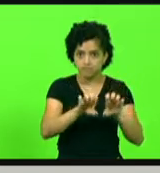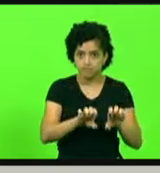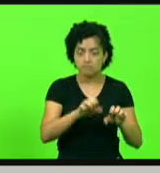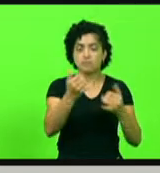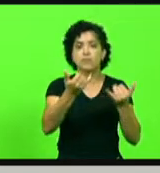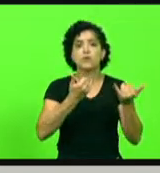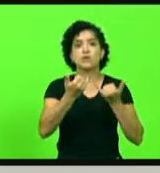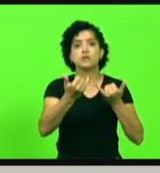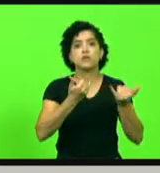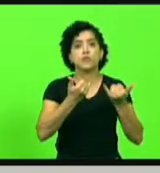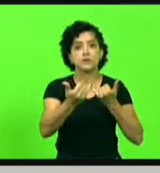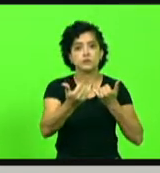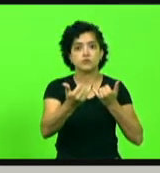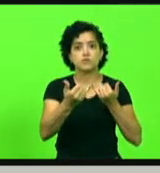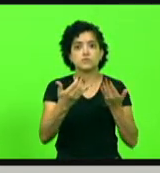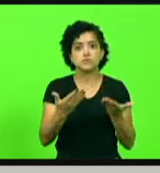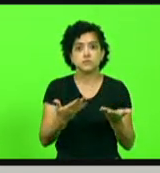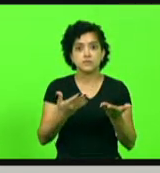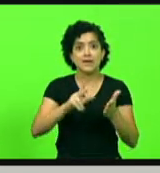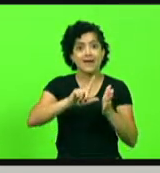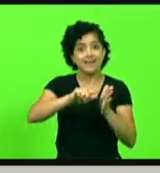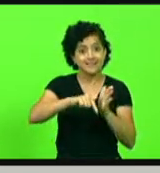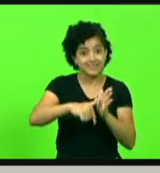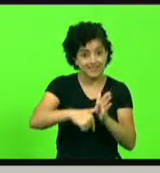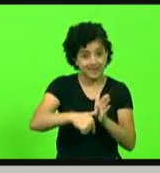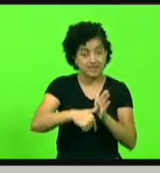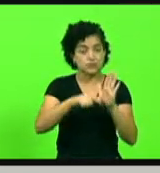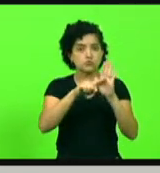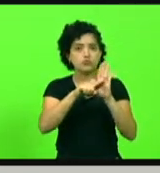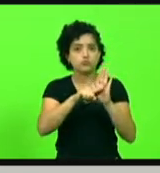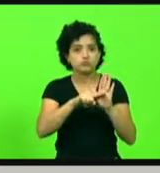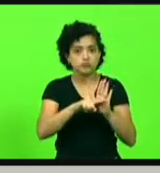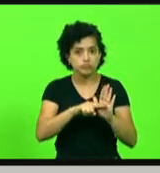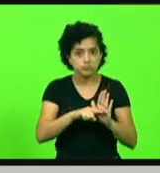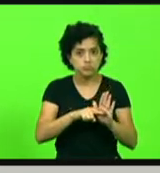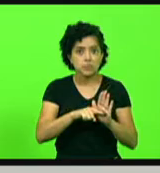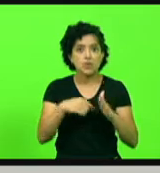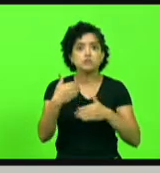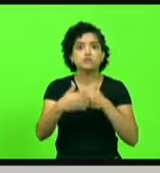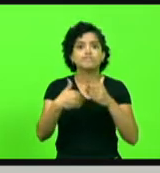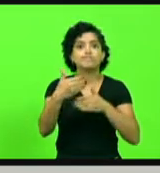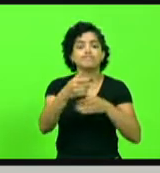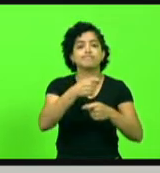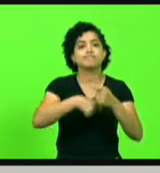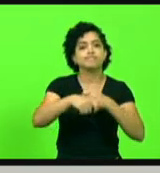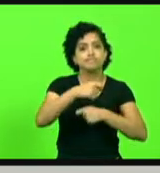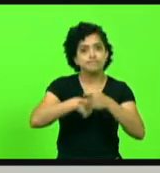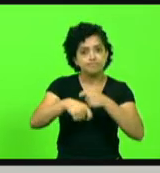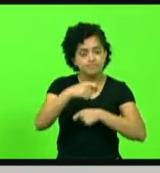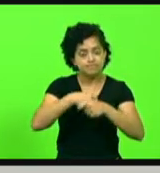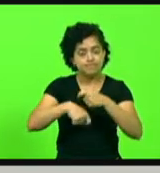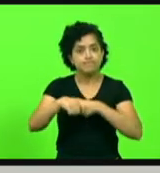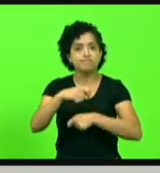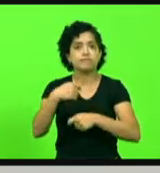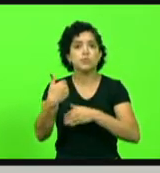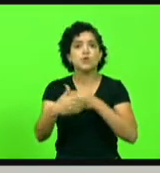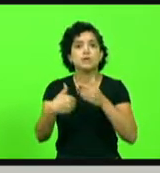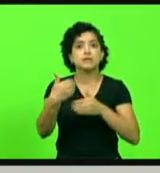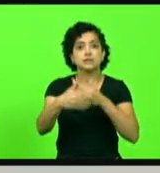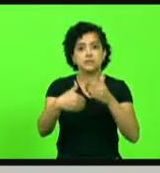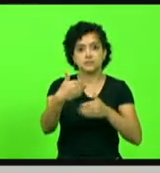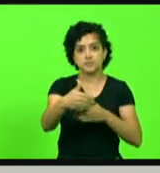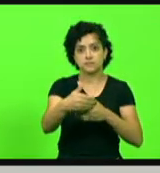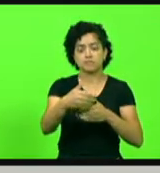acerca de atraso nas análises dos processos administrativos que tramitam nesta